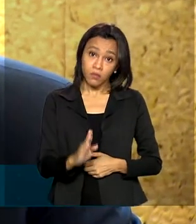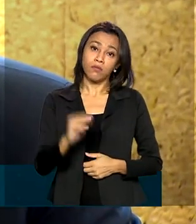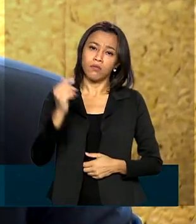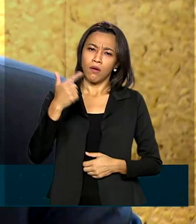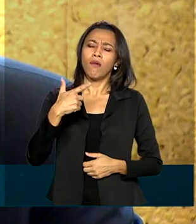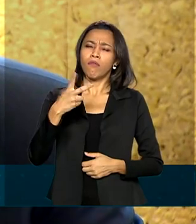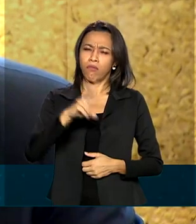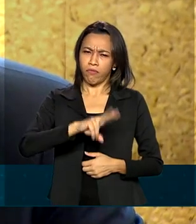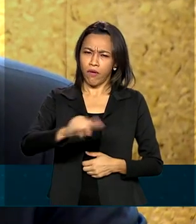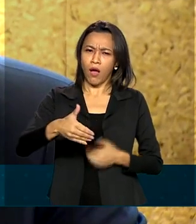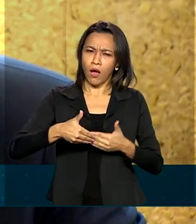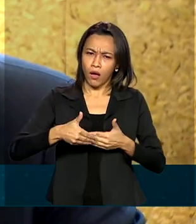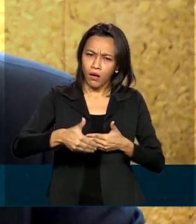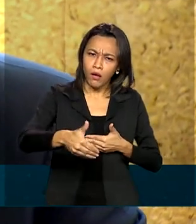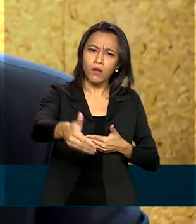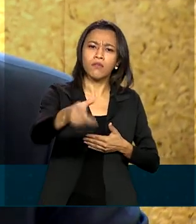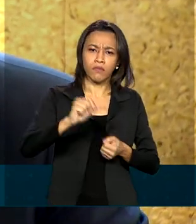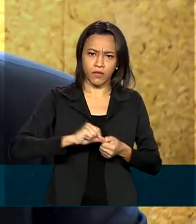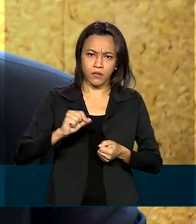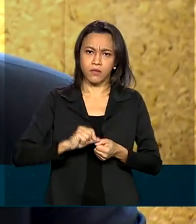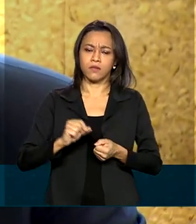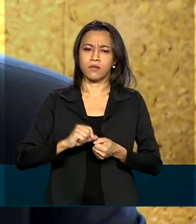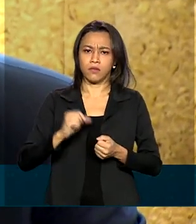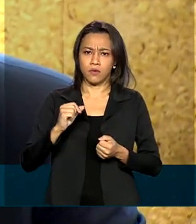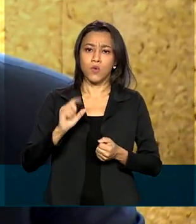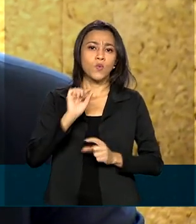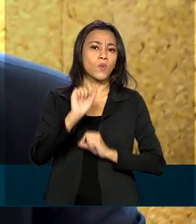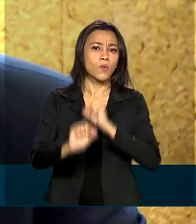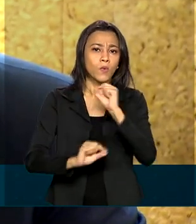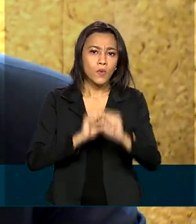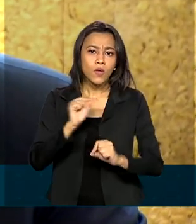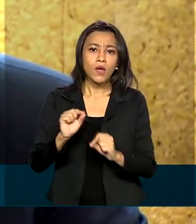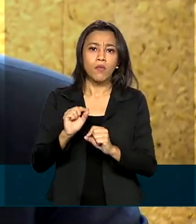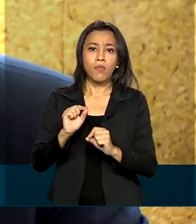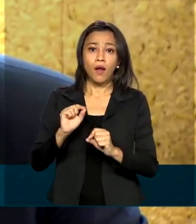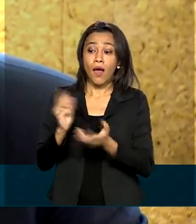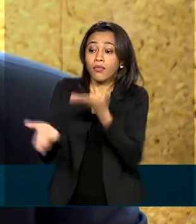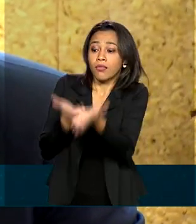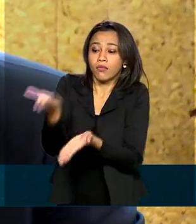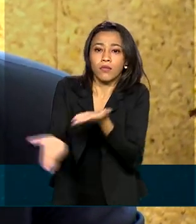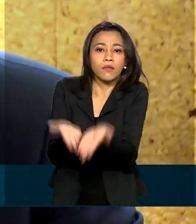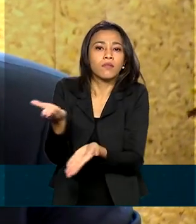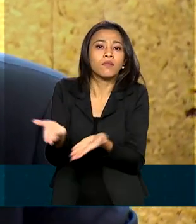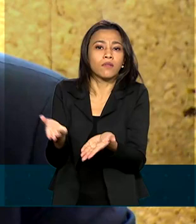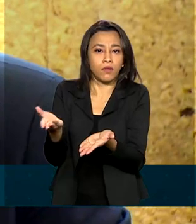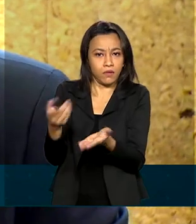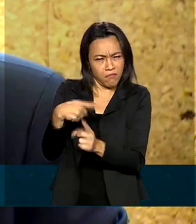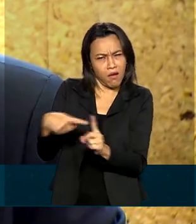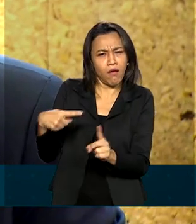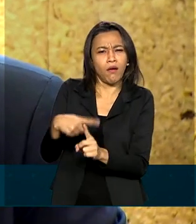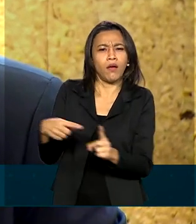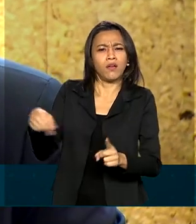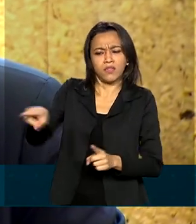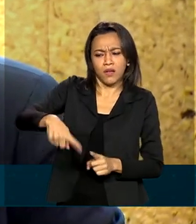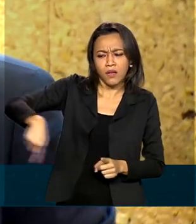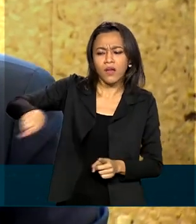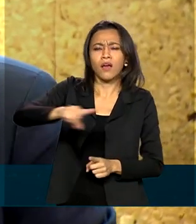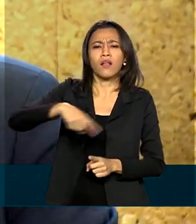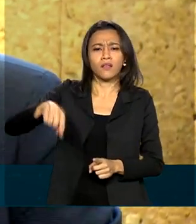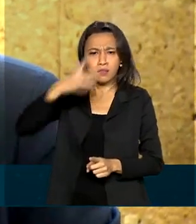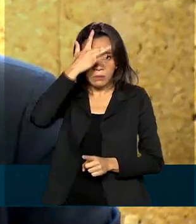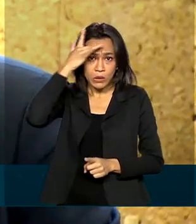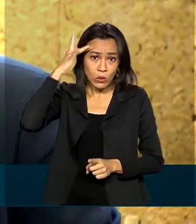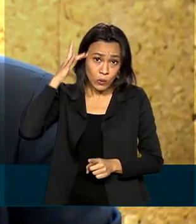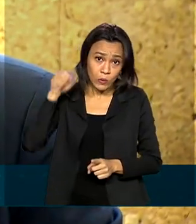mais do que um gesto, algo de concreto, para atender, em parte, aquelas dezenas de milhares de pessoas que